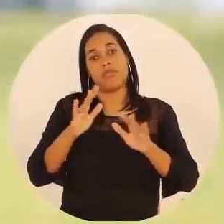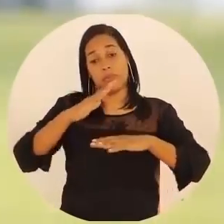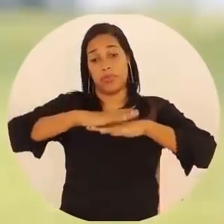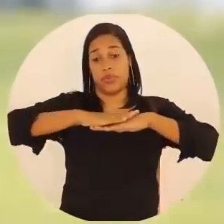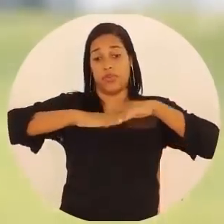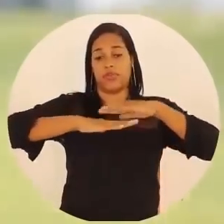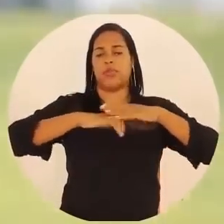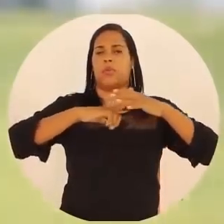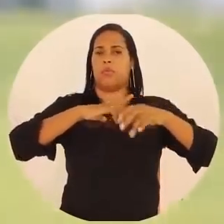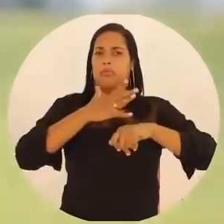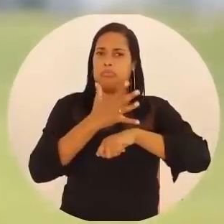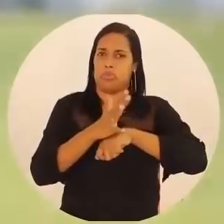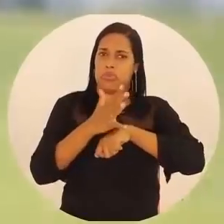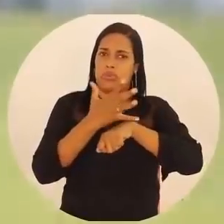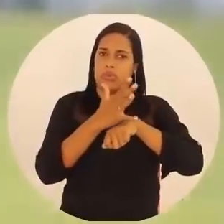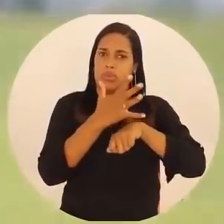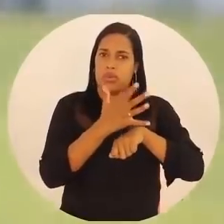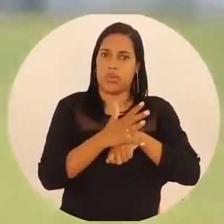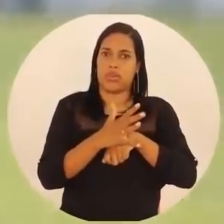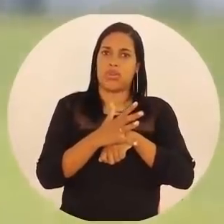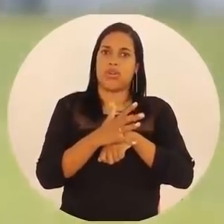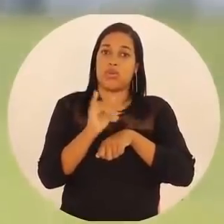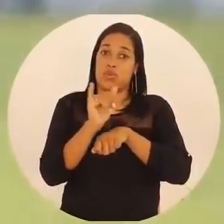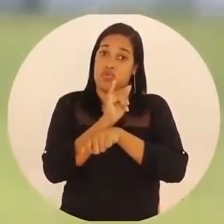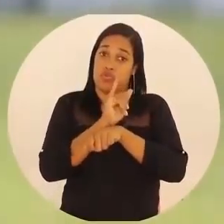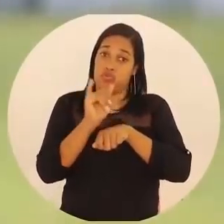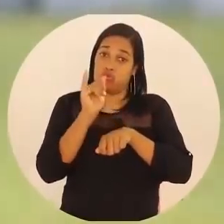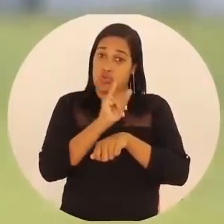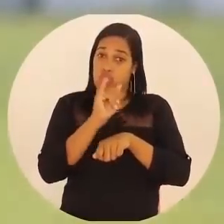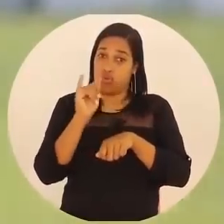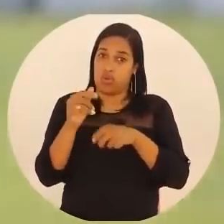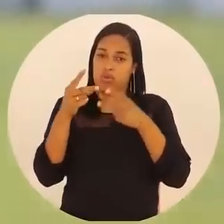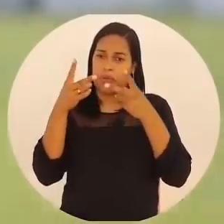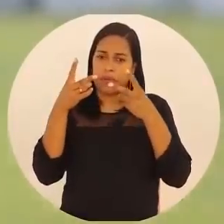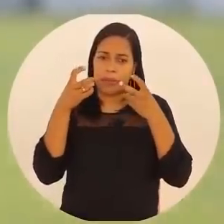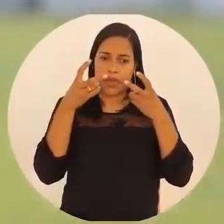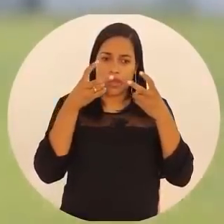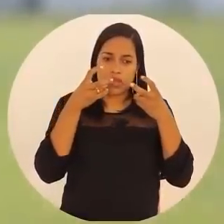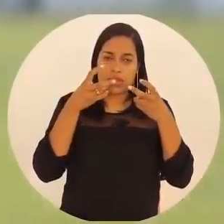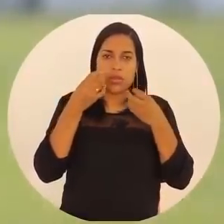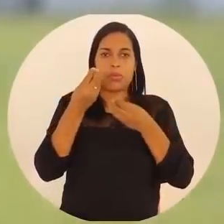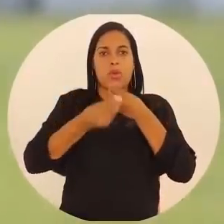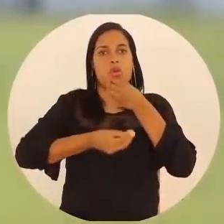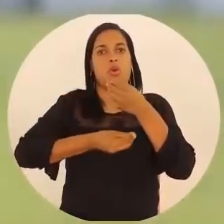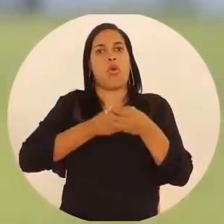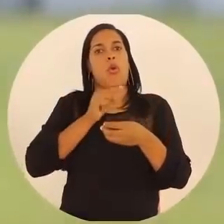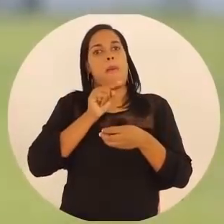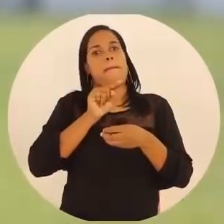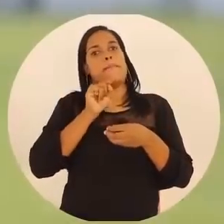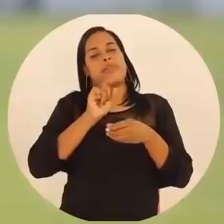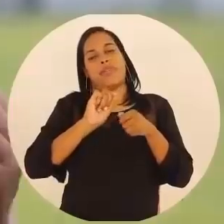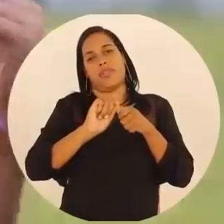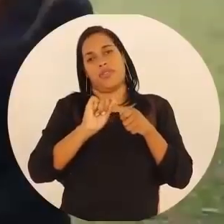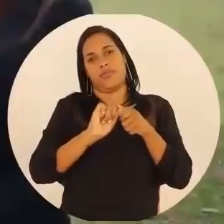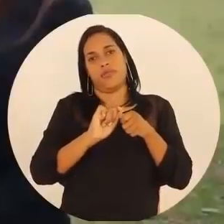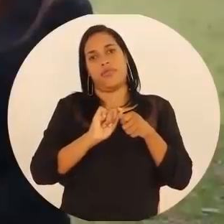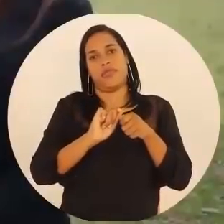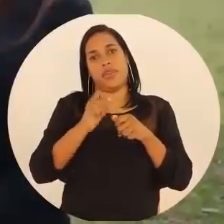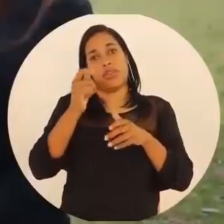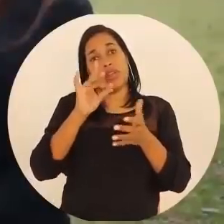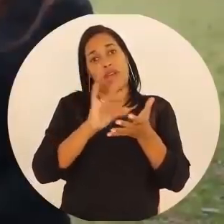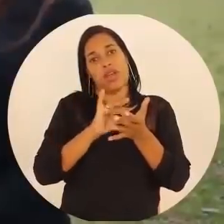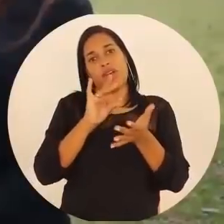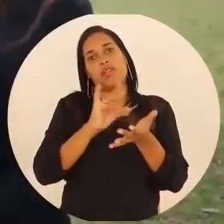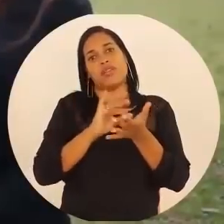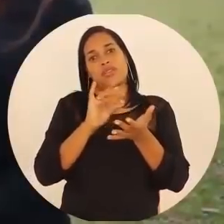funcionário foi treinado e o instrutor pode observar, lá em loco, como é que aquela operação está sendo feita, se está sendo